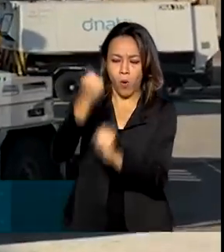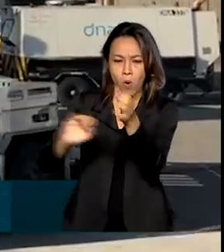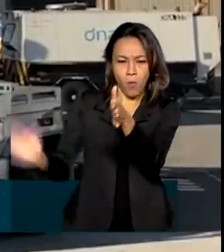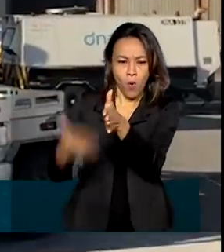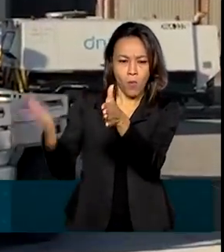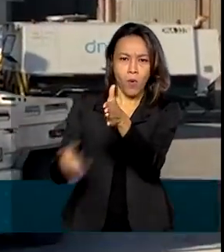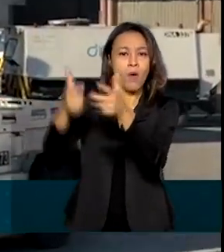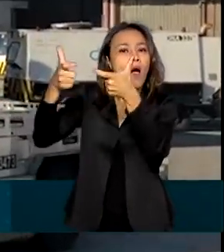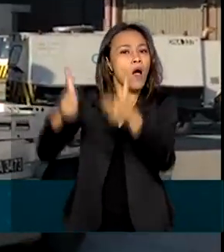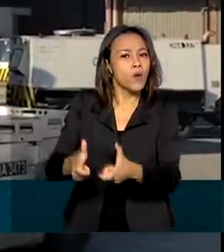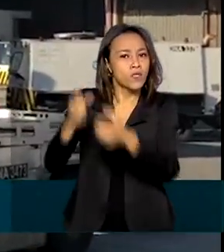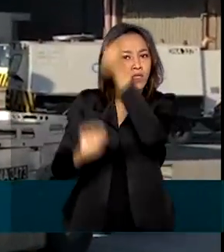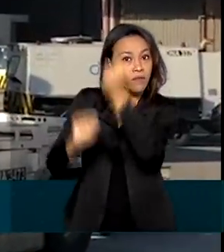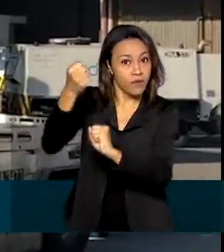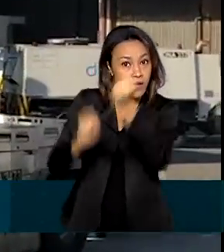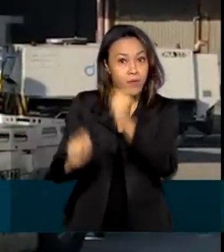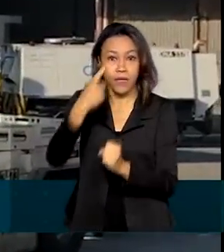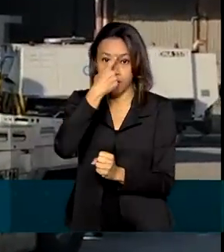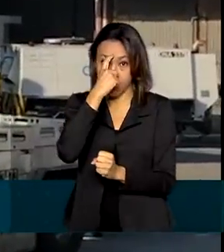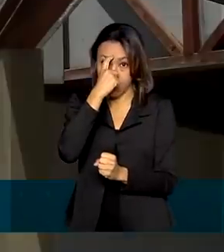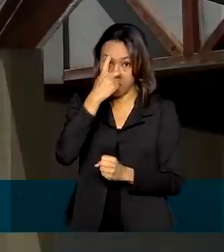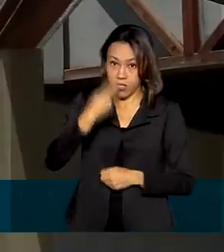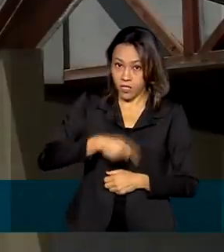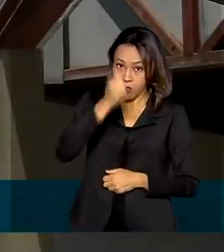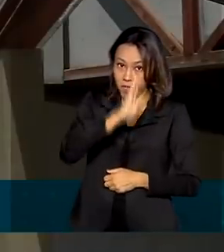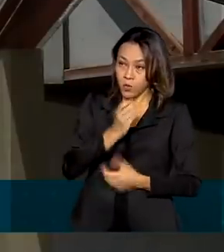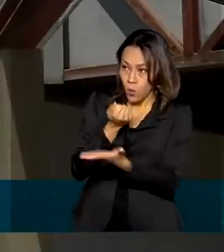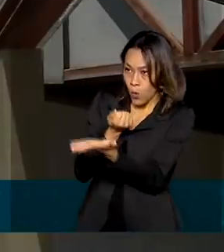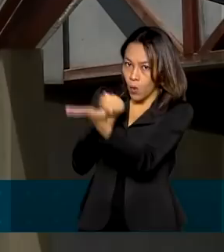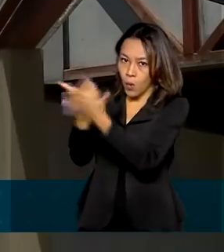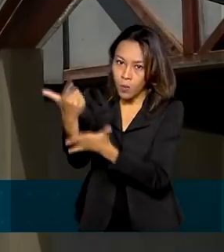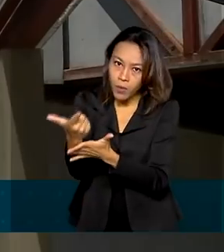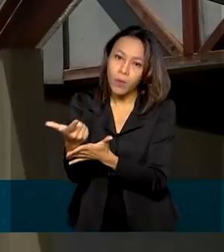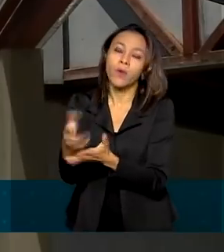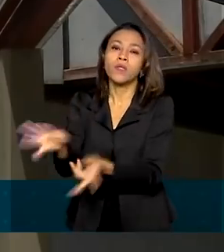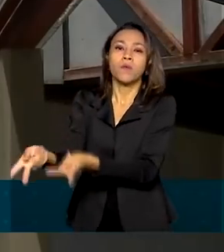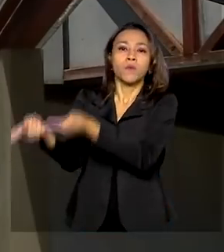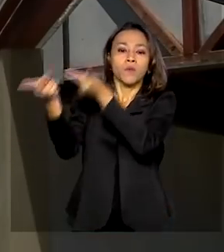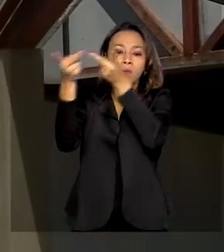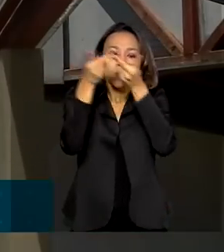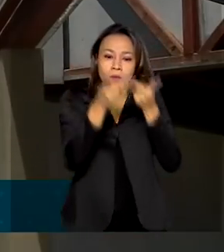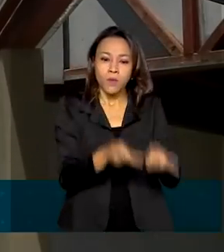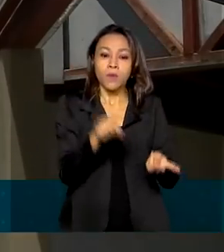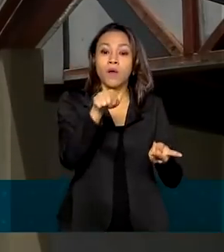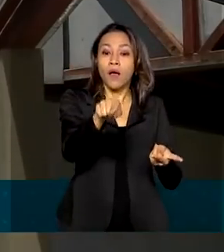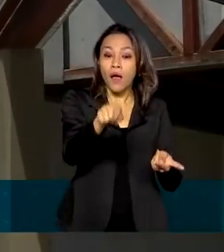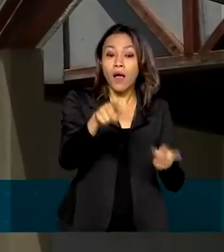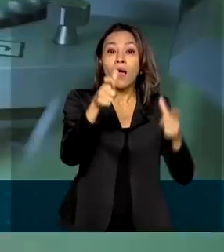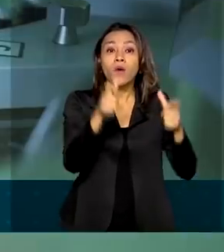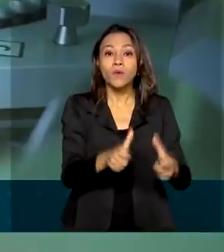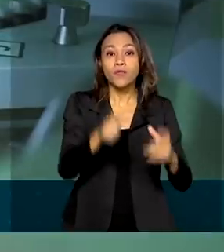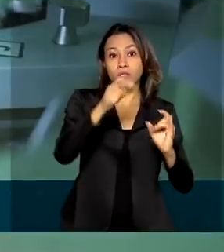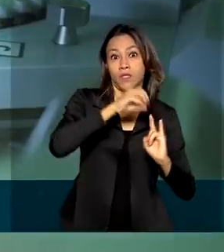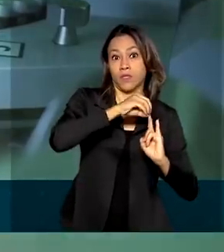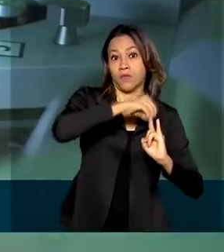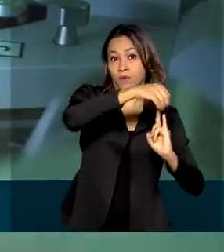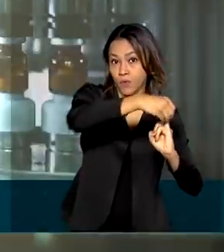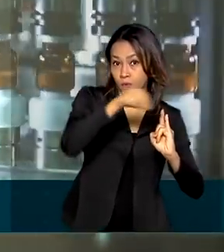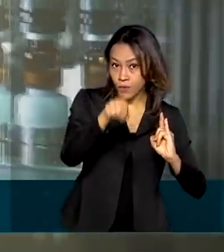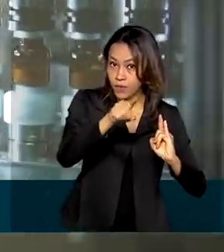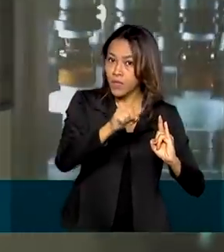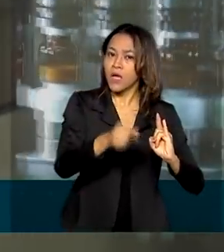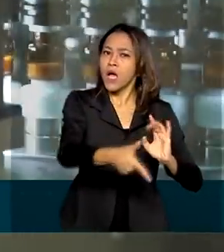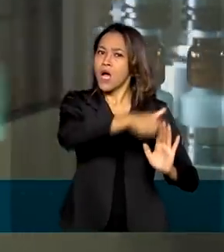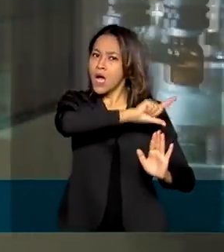Serum da Índia e comprados pelo governo federal. As vacinas foram encaminhadas para o Instituto Biobanguinhos, na Fiocruz. Antes de serem